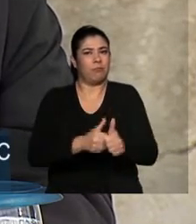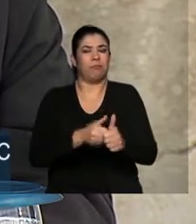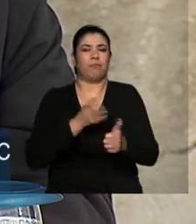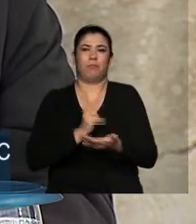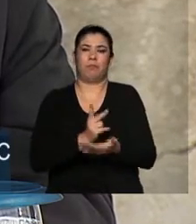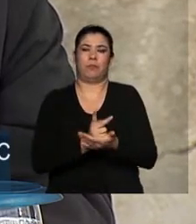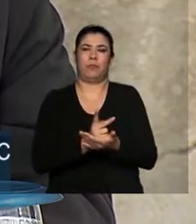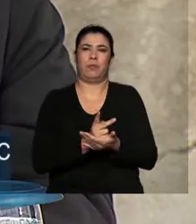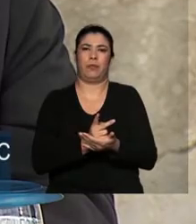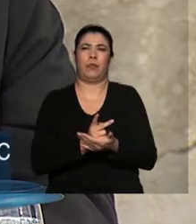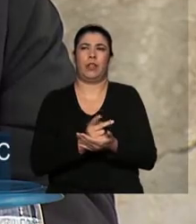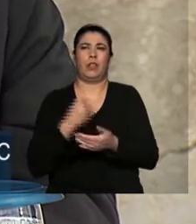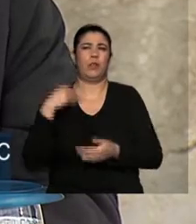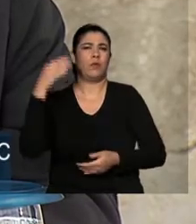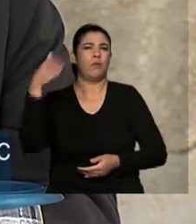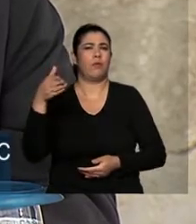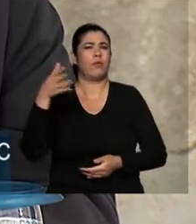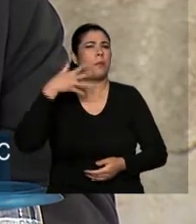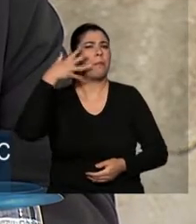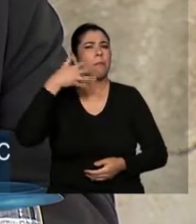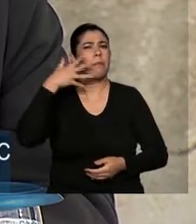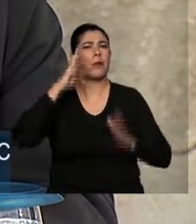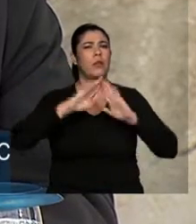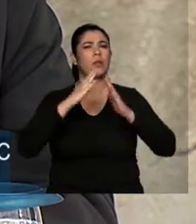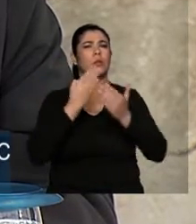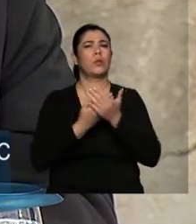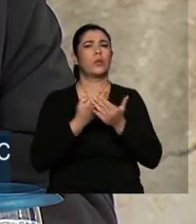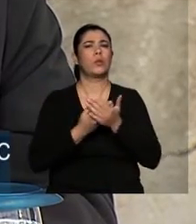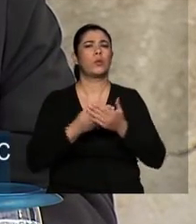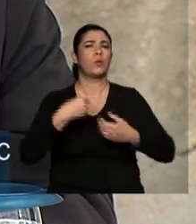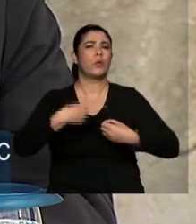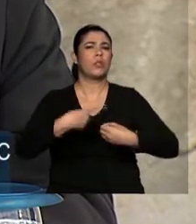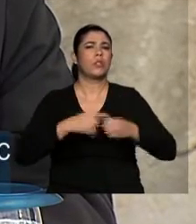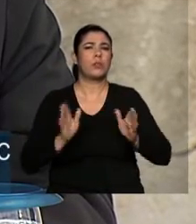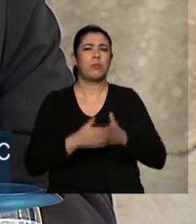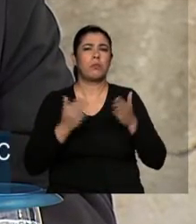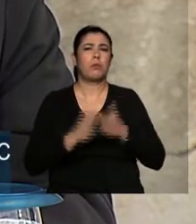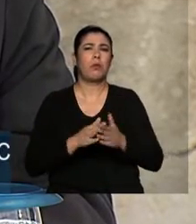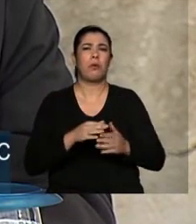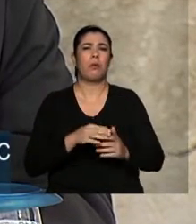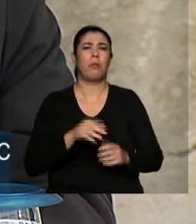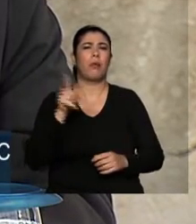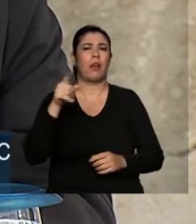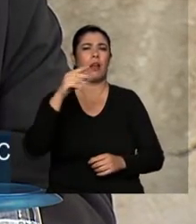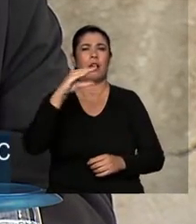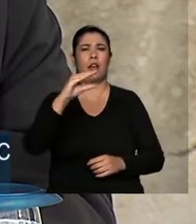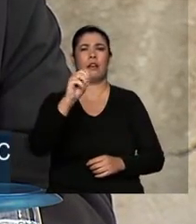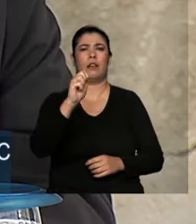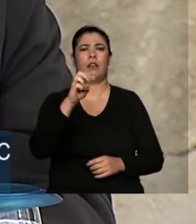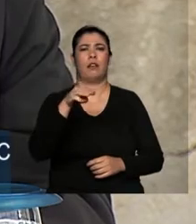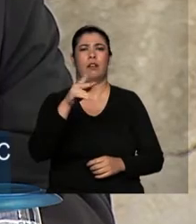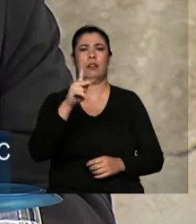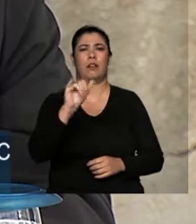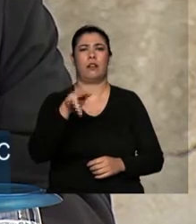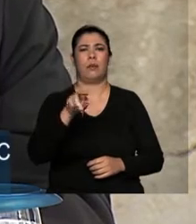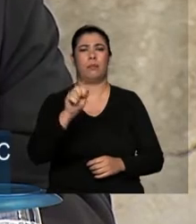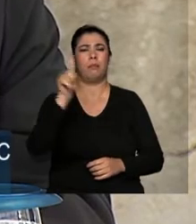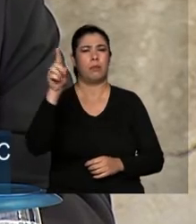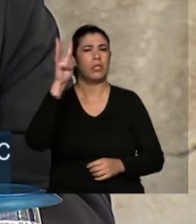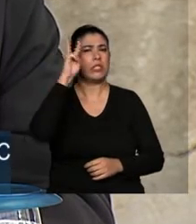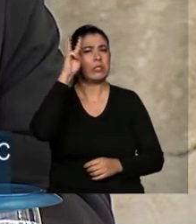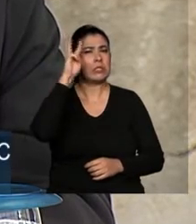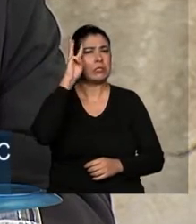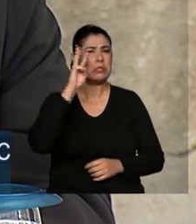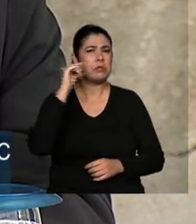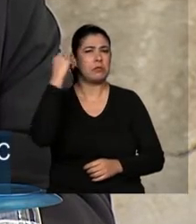Uma vez dava uma palestra numa escola da periferia de Campinas, por volta das três horas da tarde, numa terça-feira.